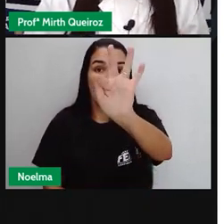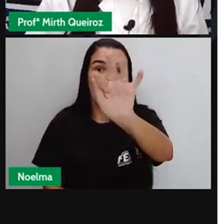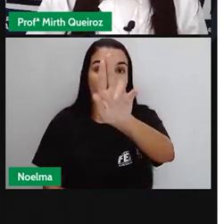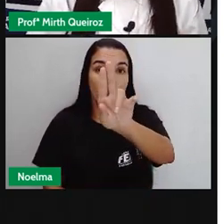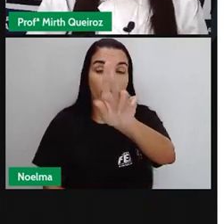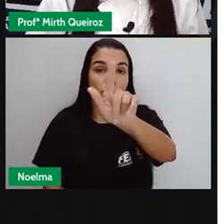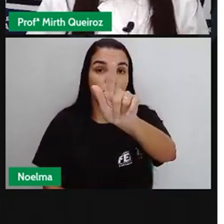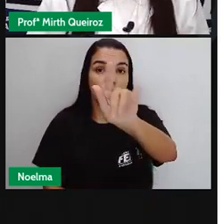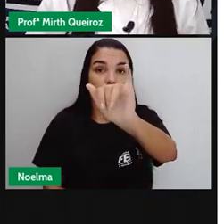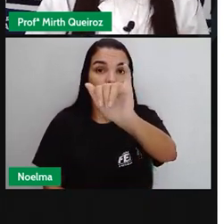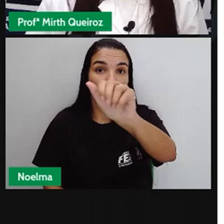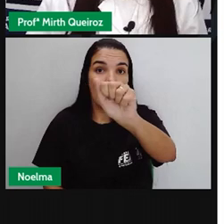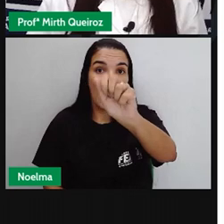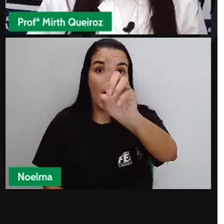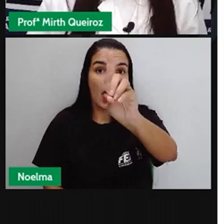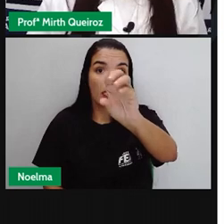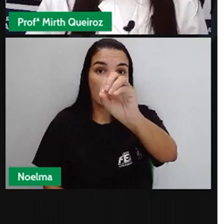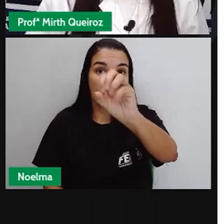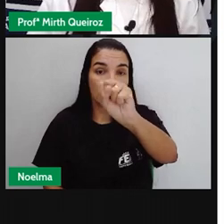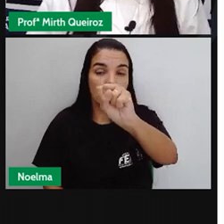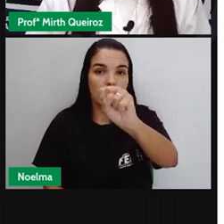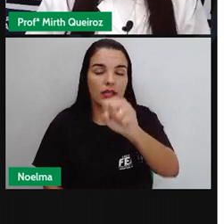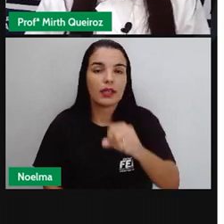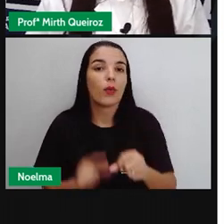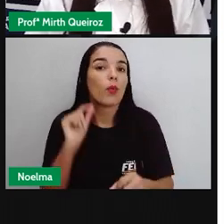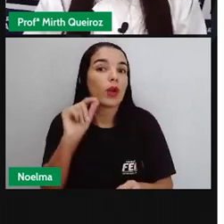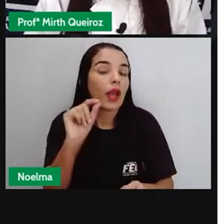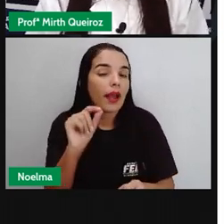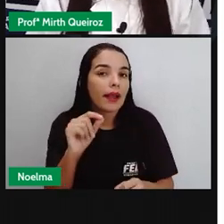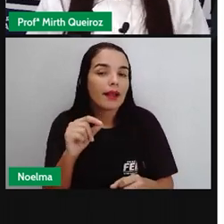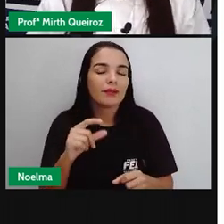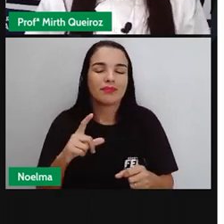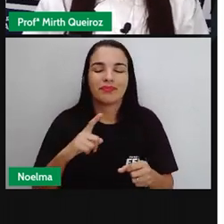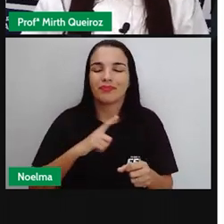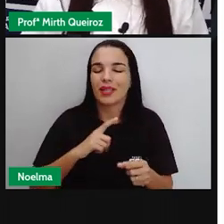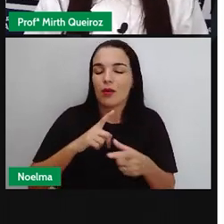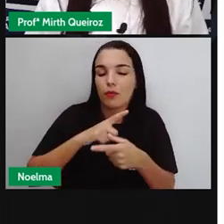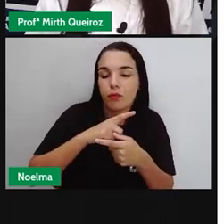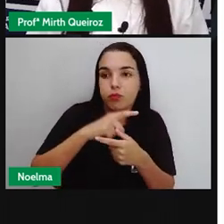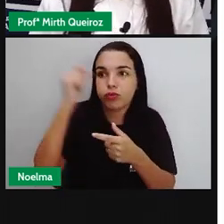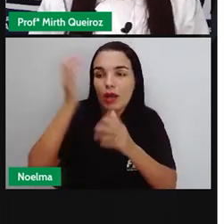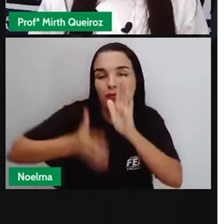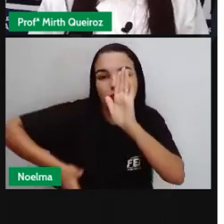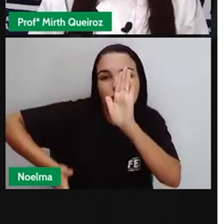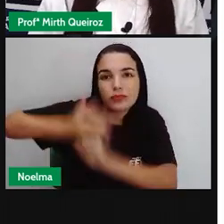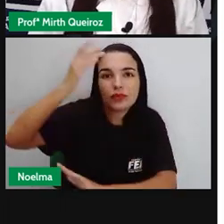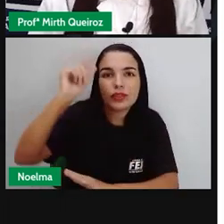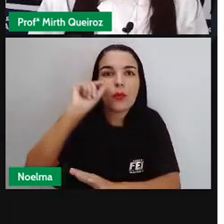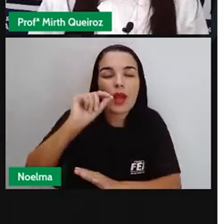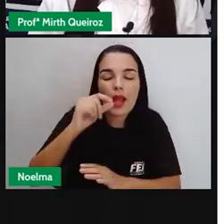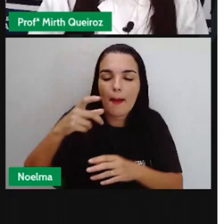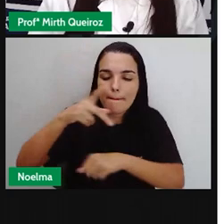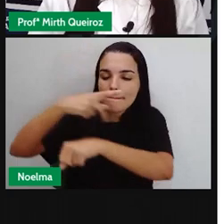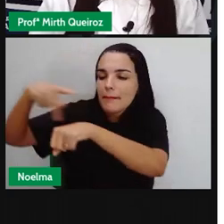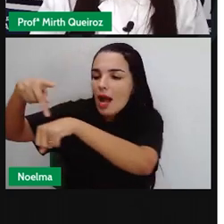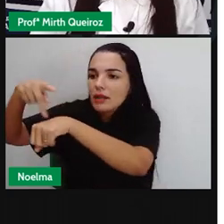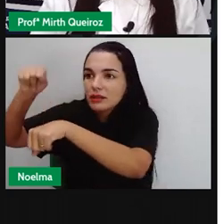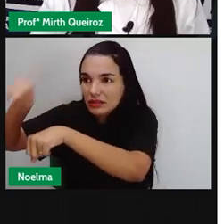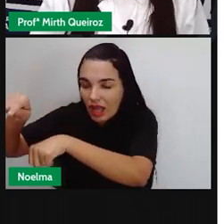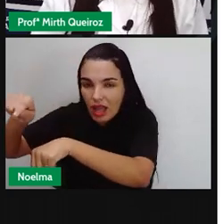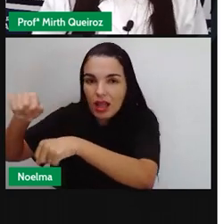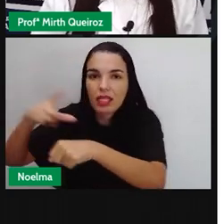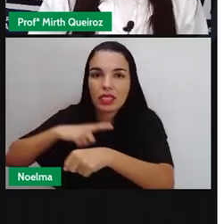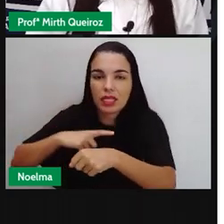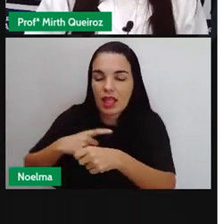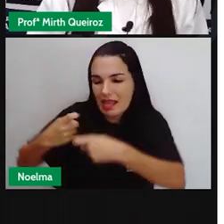eles não encontram outra solução, fugindo de algo, que no caso seriam as guerras, como forma de poupar